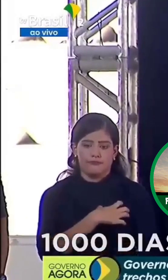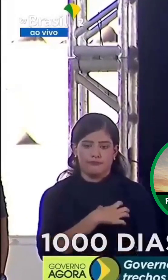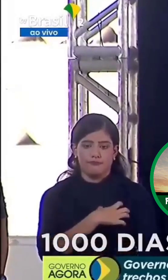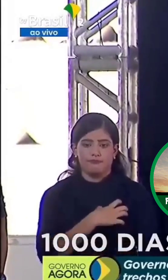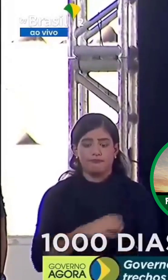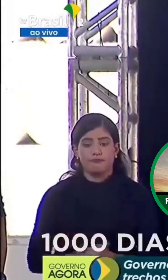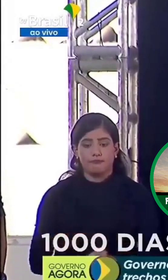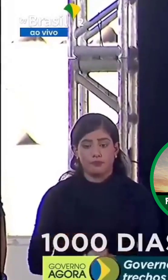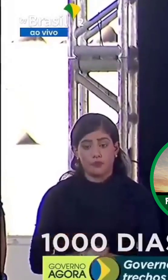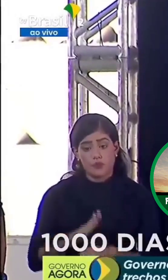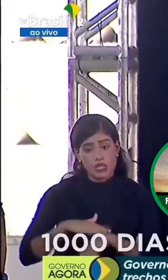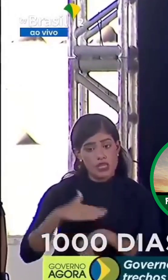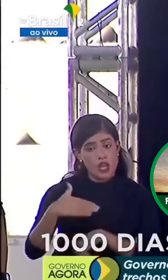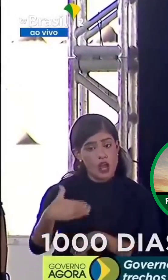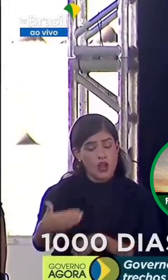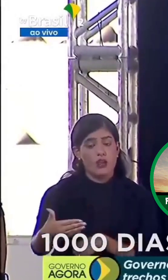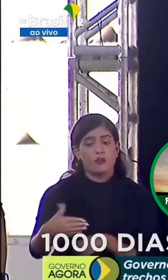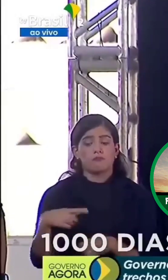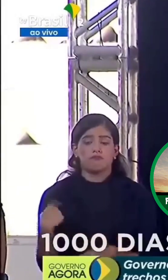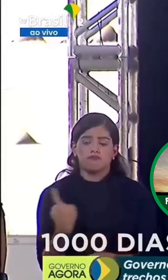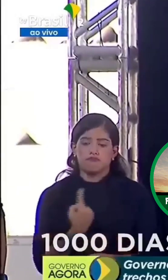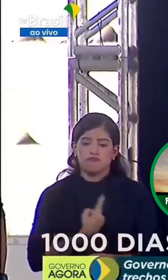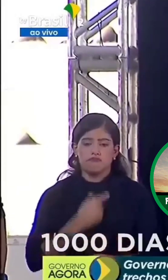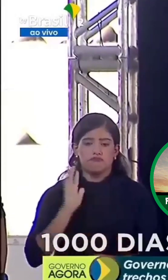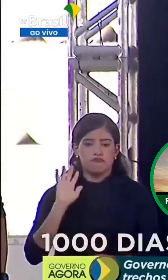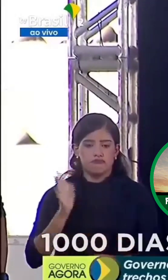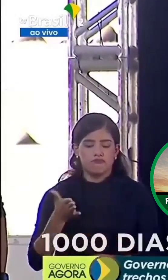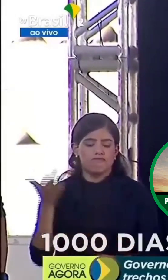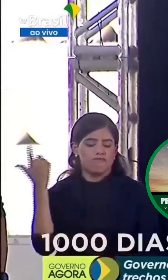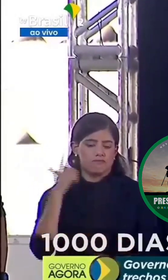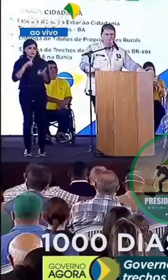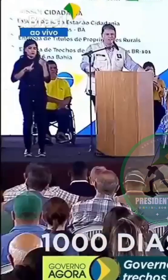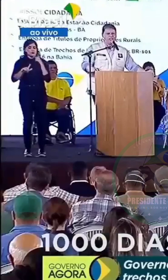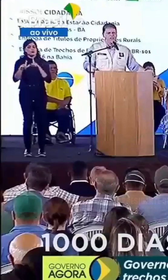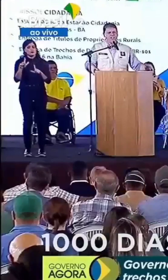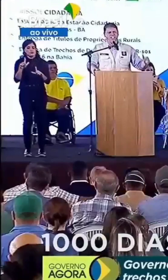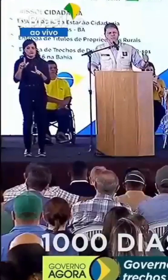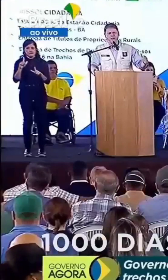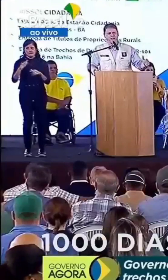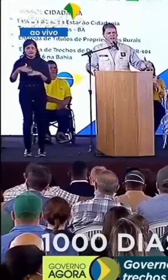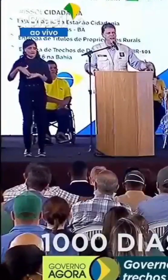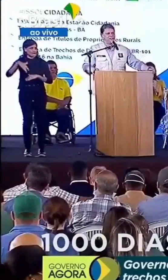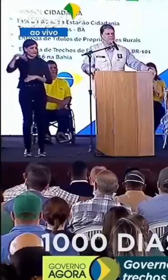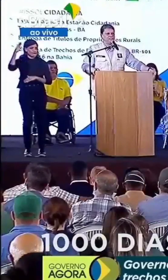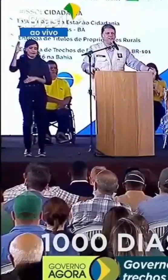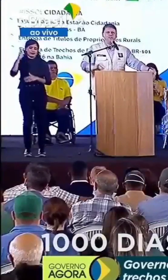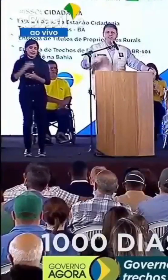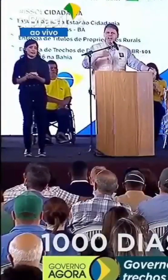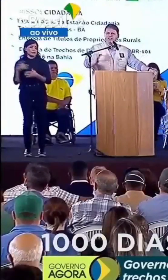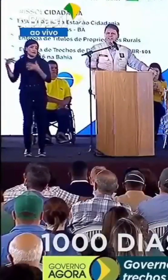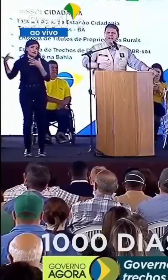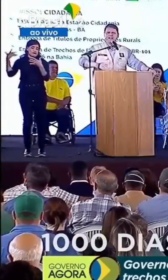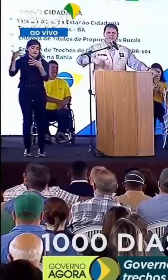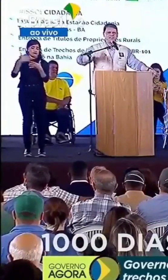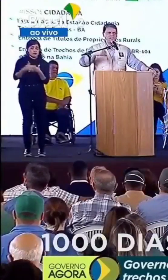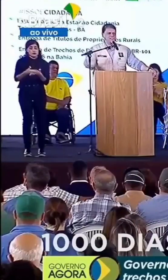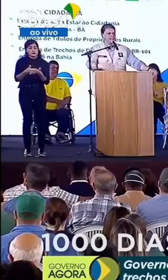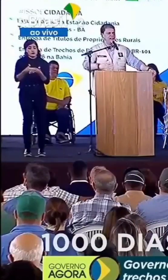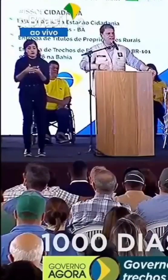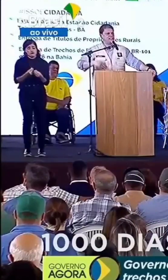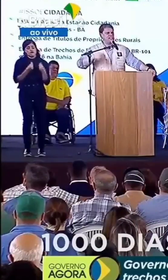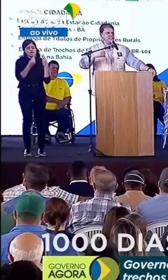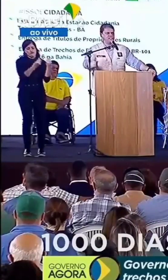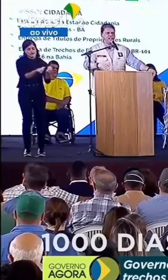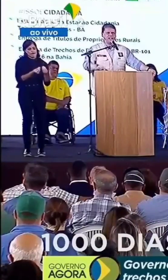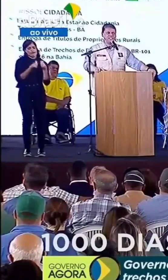O tempo passou e a gente já superou muito esse número. De lá para cá, vieram entregas,